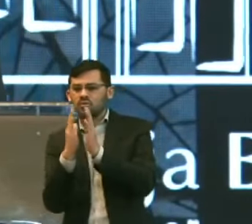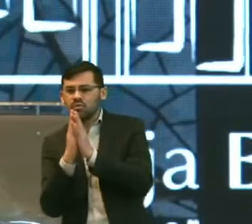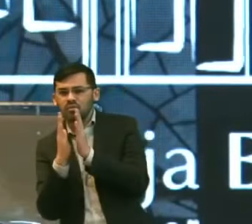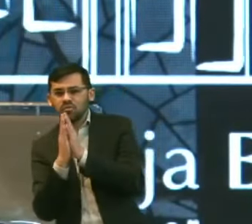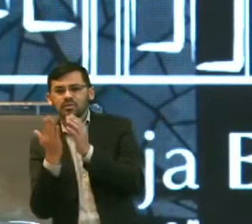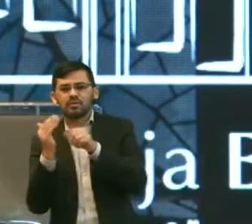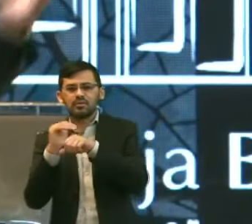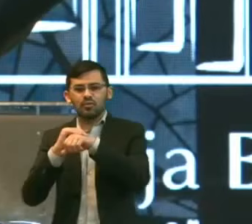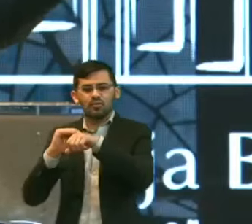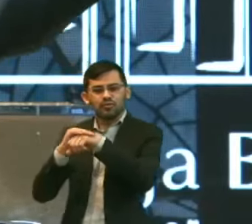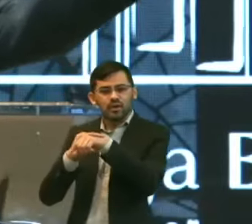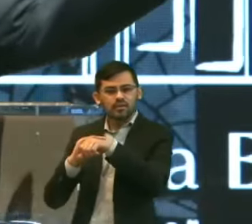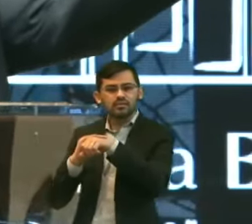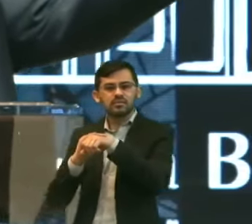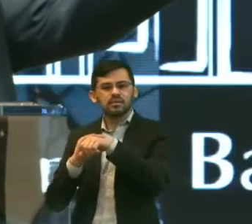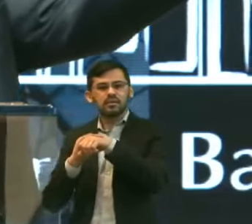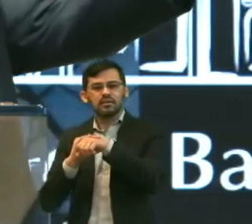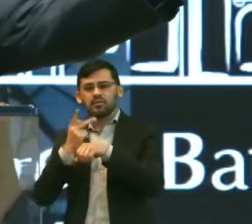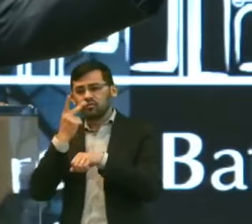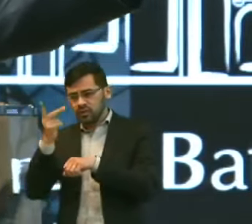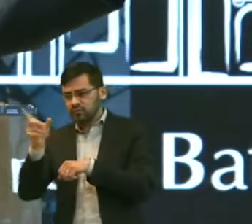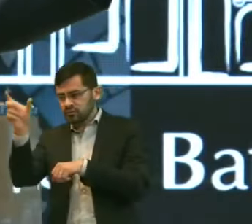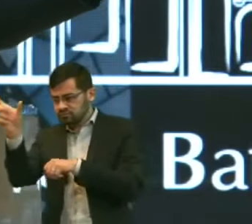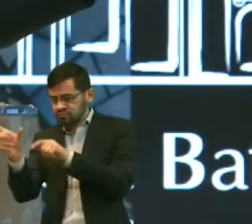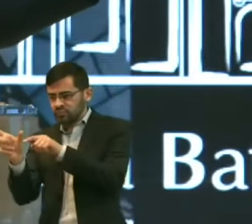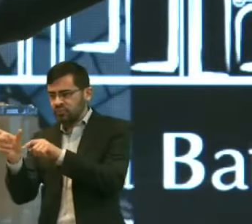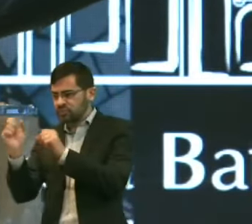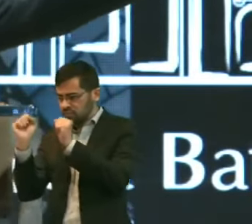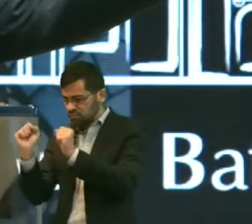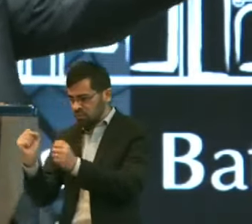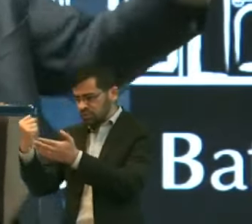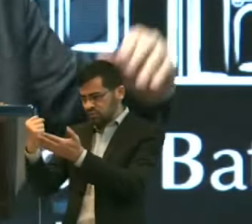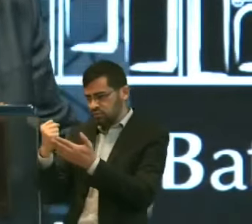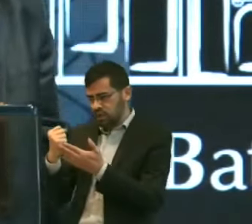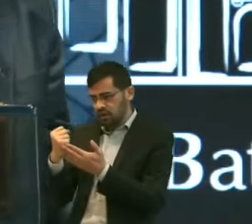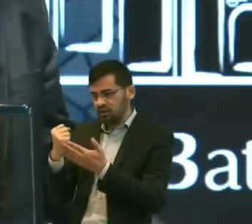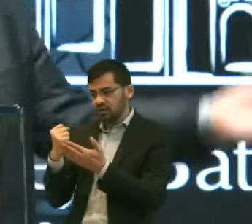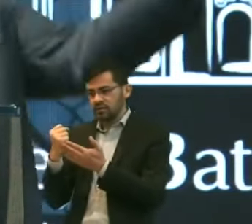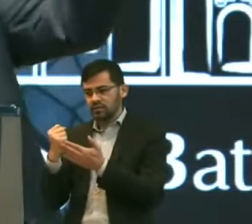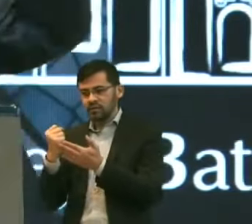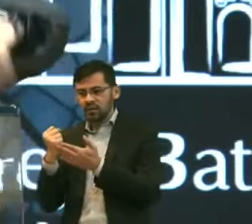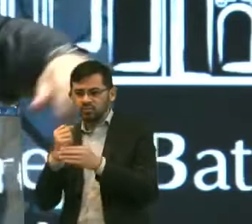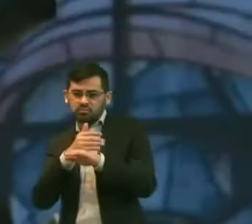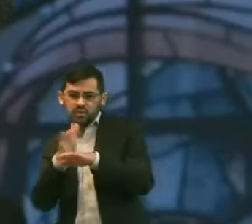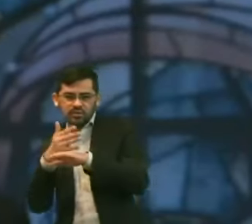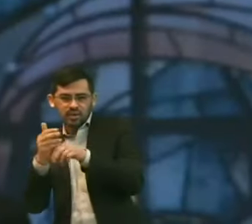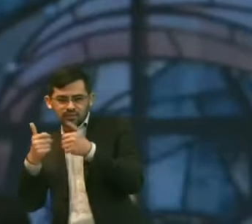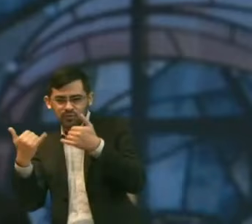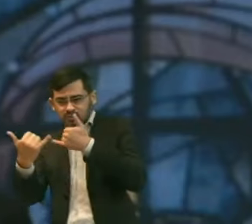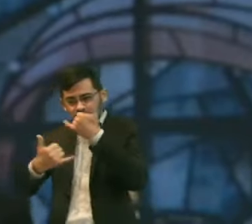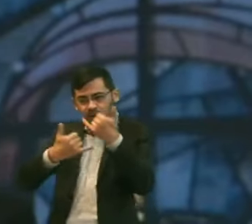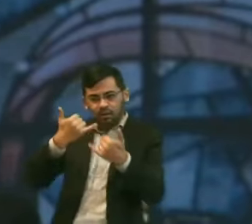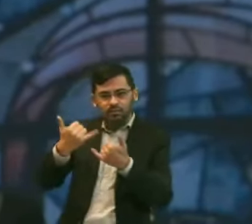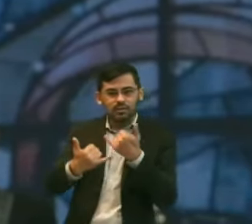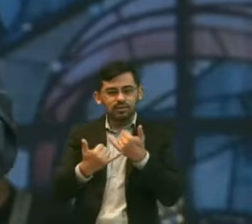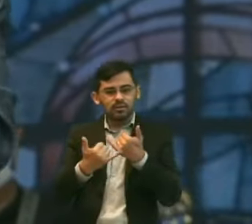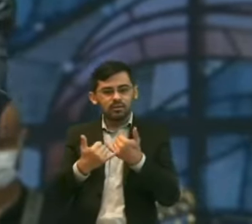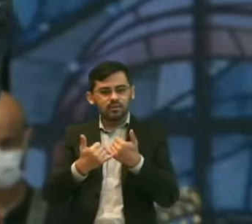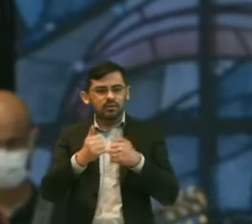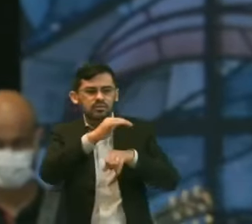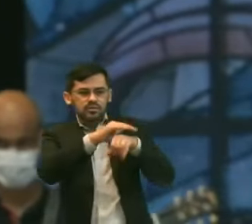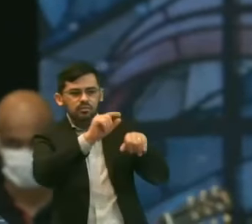Ele Diz Fulano Você pode Ajudar a gente No quebra gelo E ele vai lá Alguém vai fazer isso